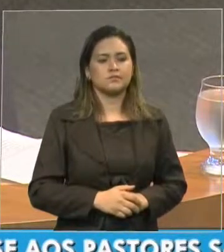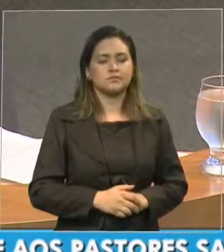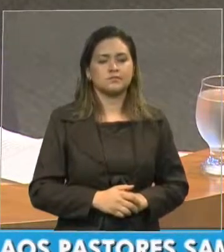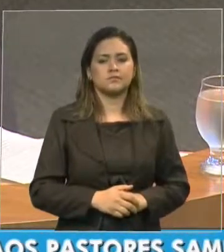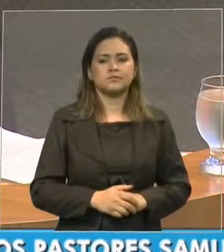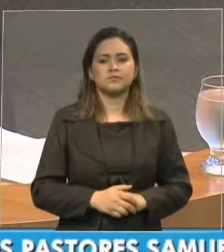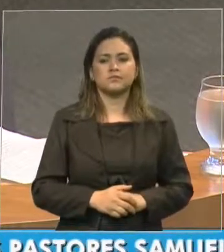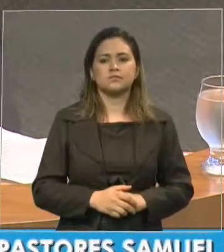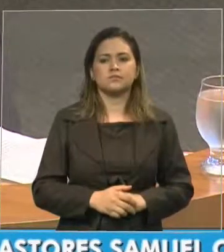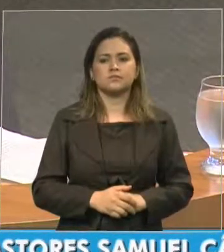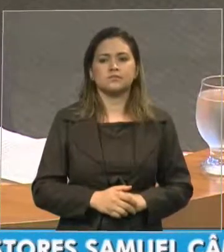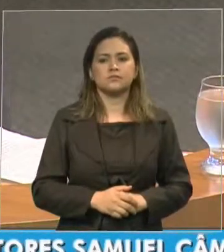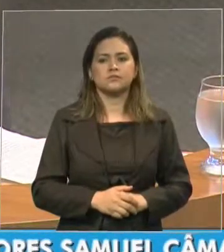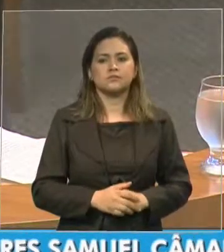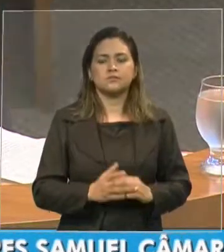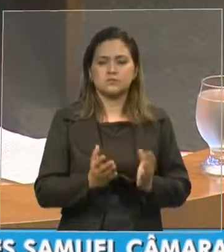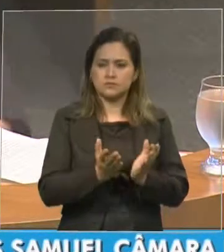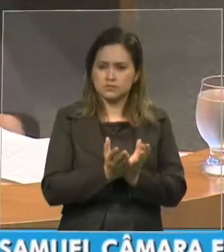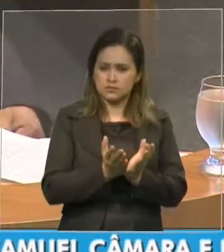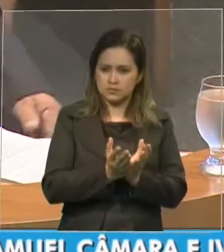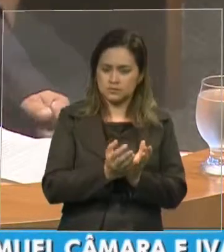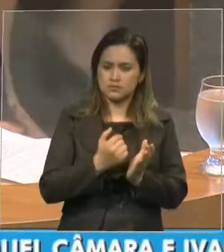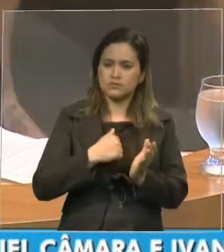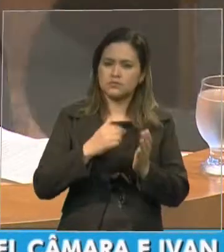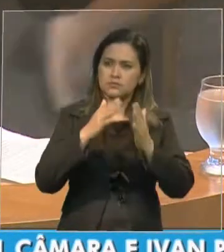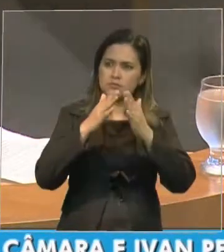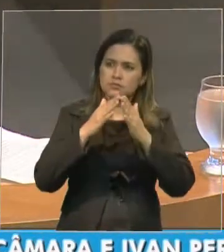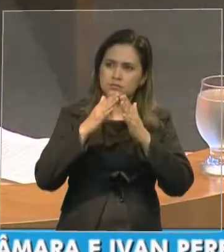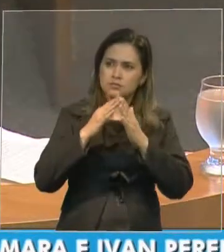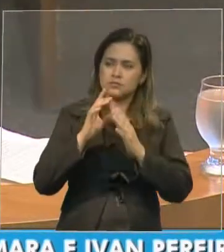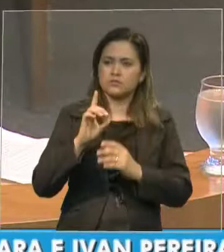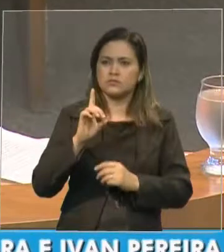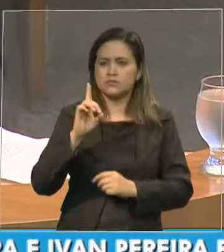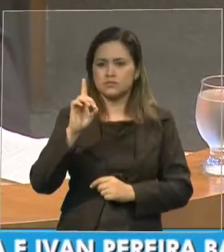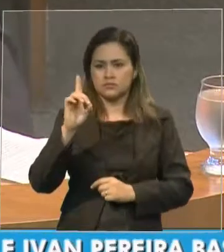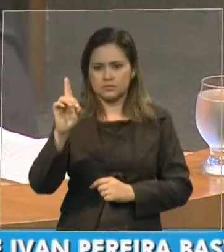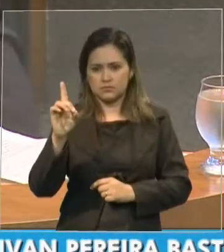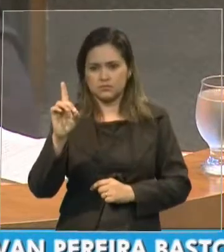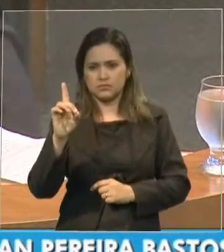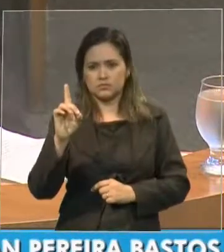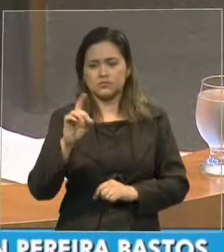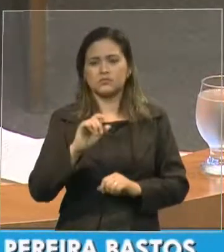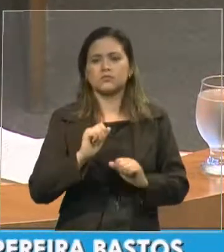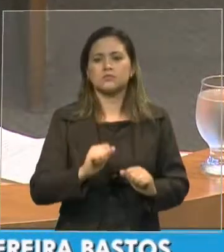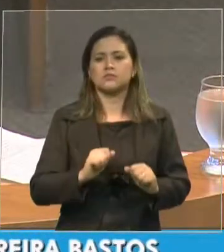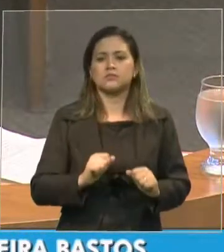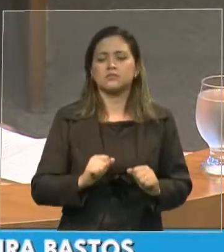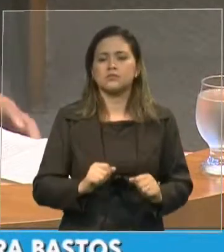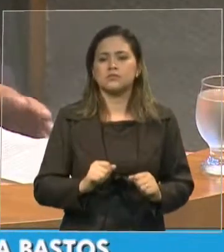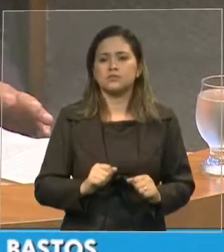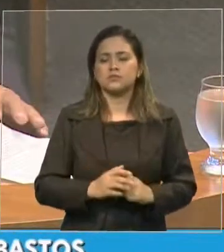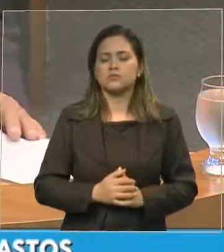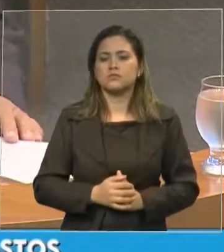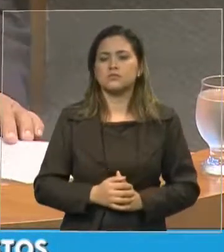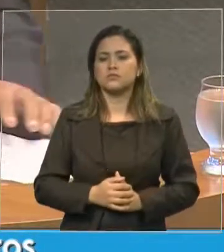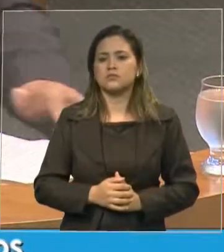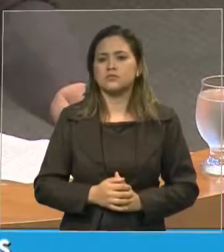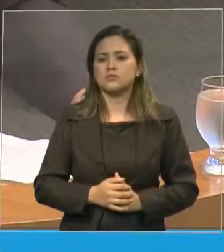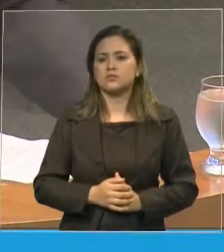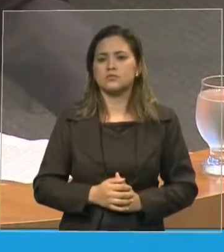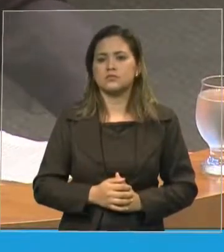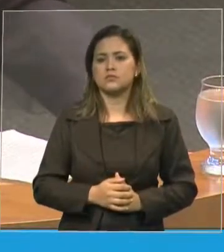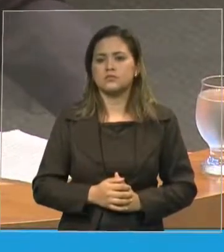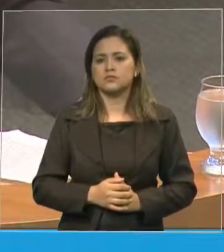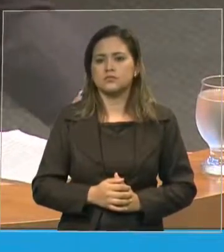quero suplicar a Deus que possamos quando no final ou na vinda de Cristo possamos